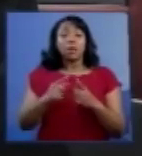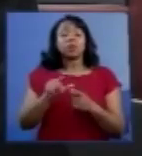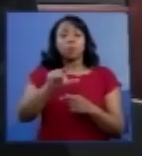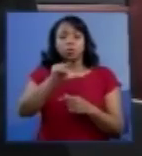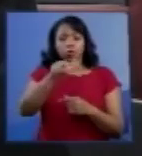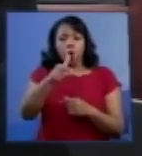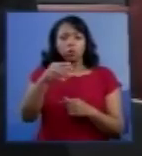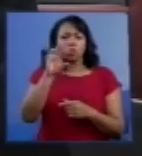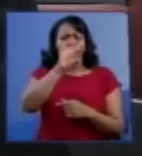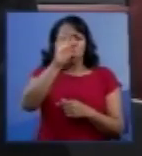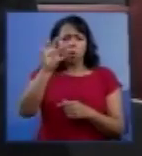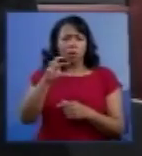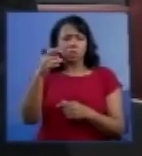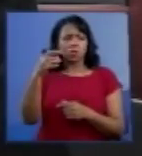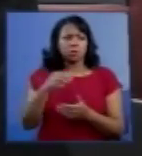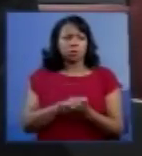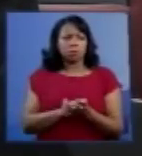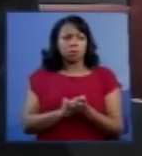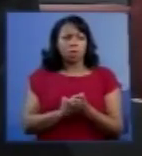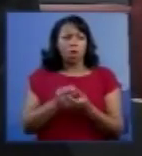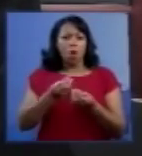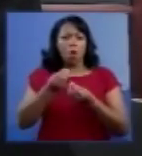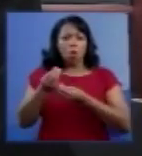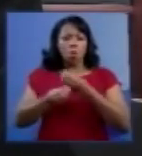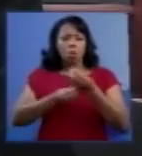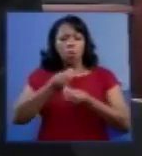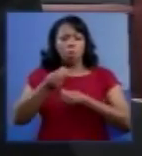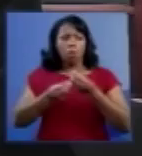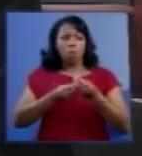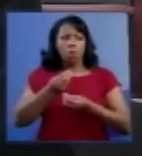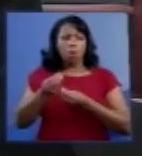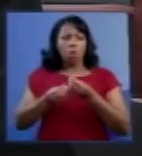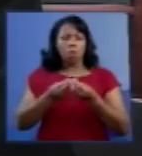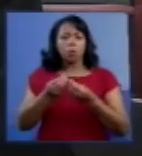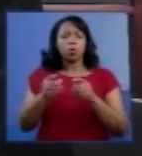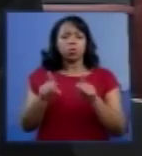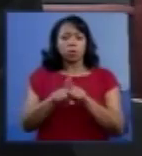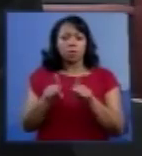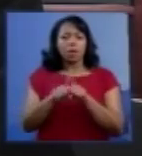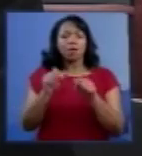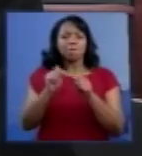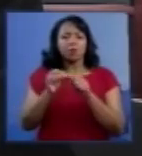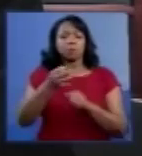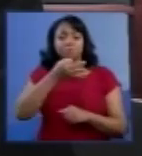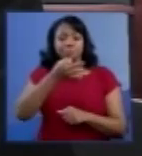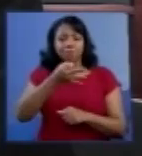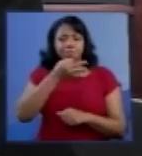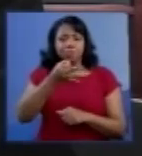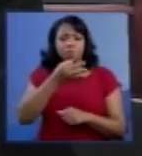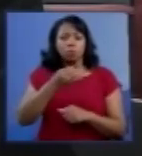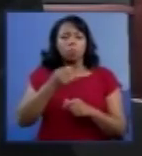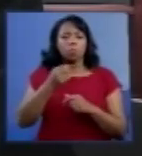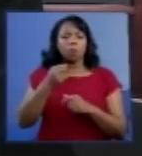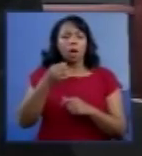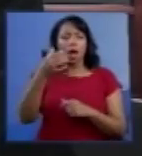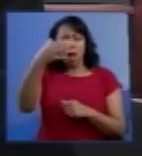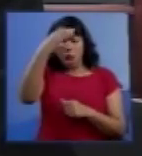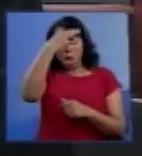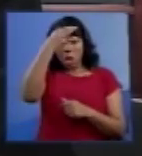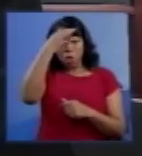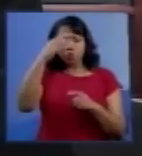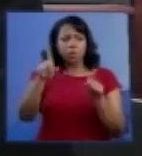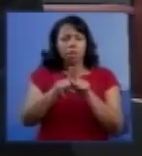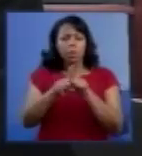localizações, como é o caso que Merckx faz a sua hipótese, por uma lógica filogenética,